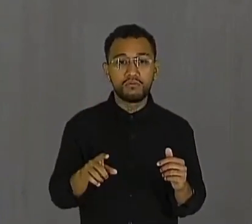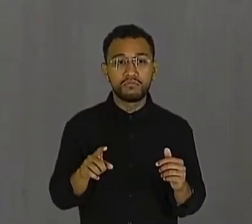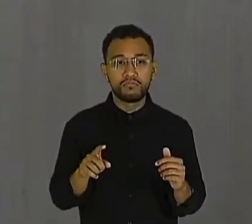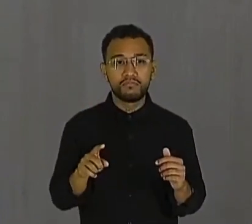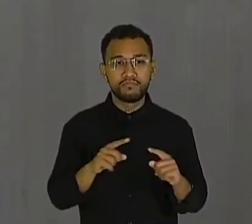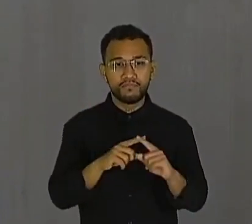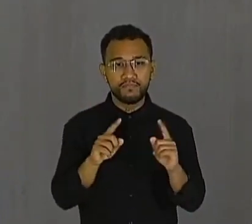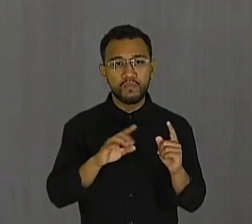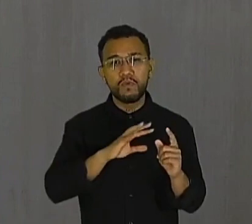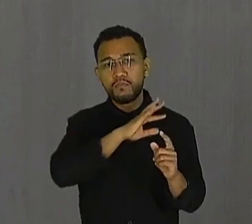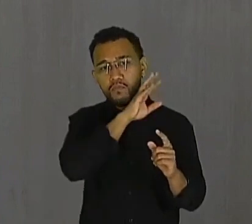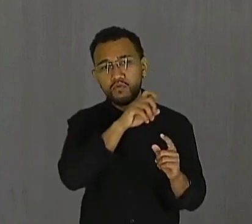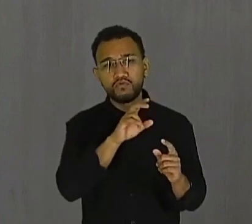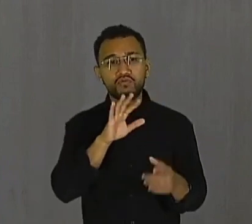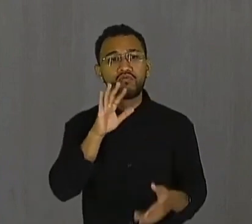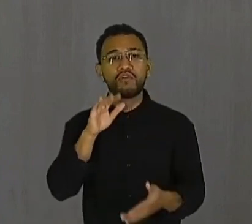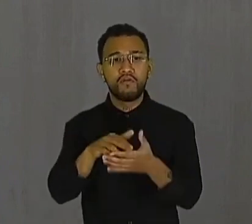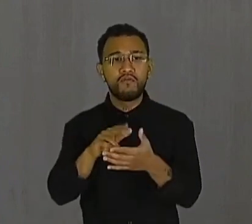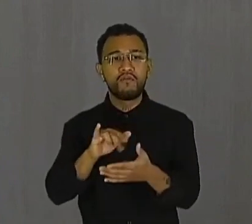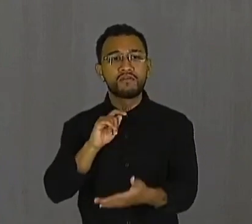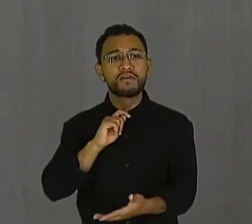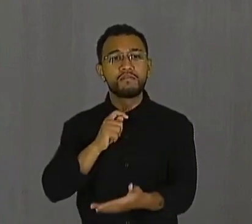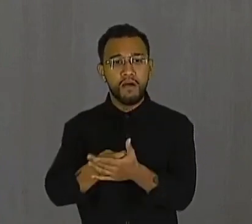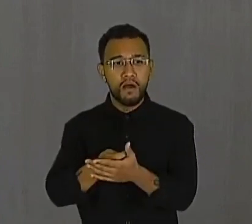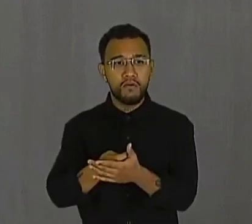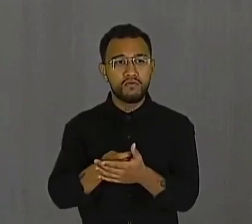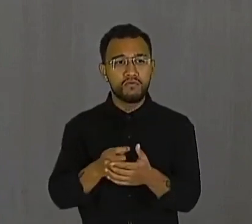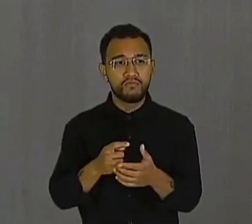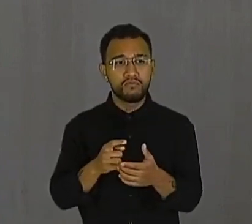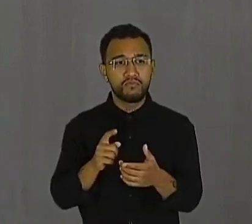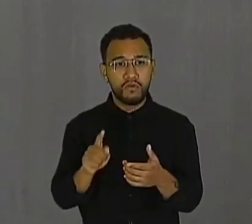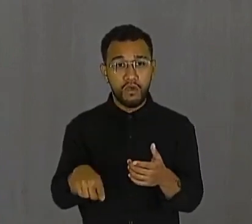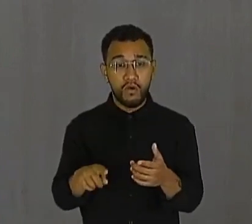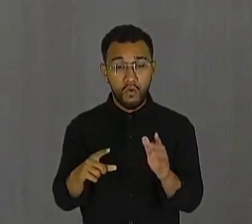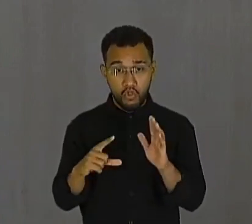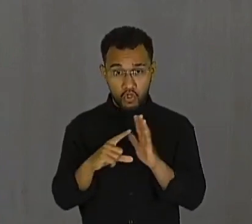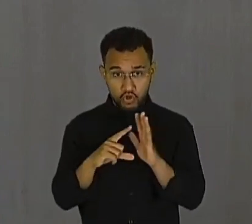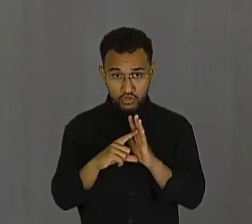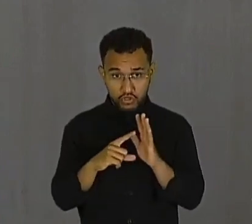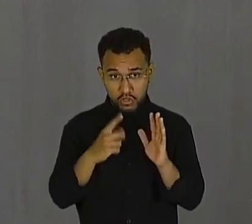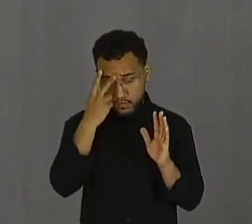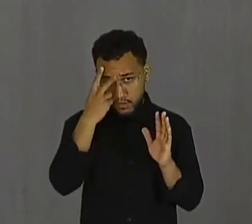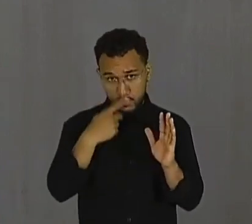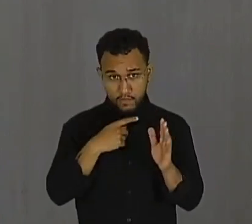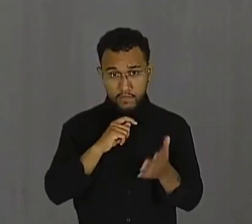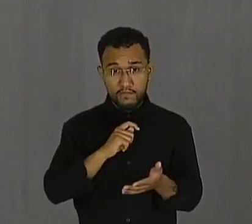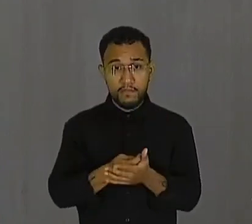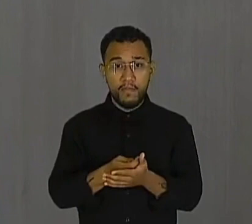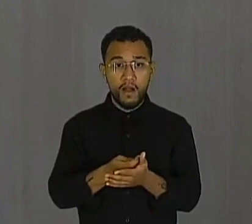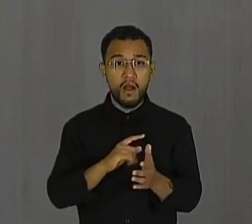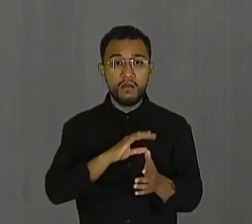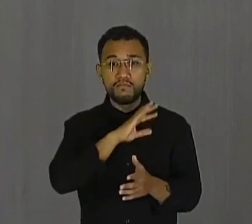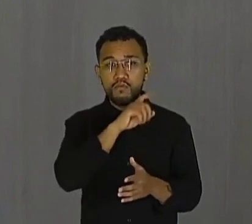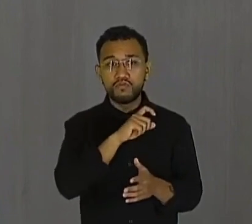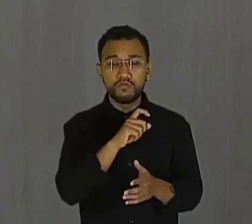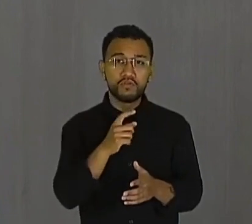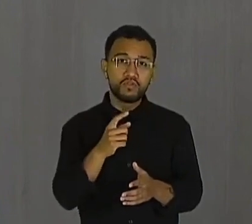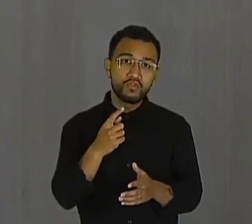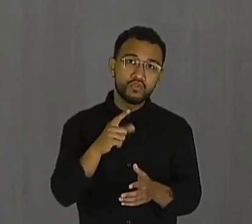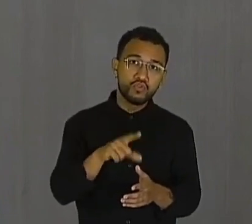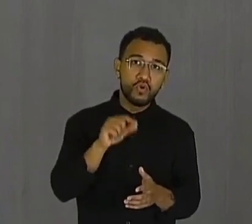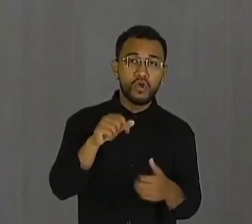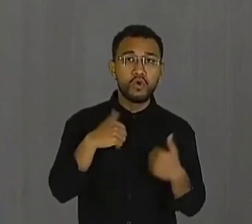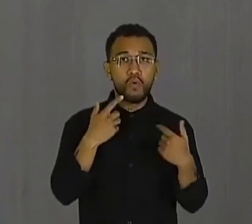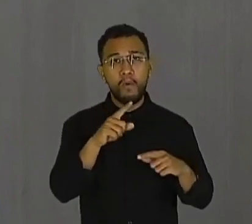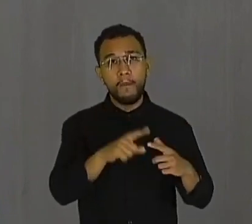será dispensado, isso vai ficar para o lojista pagar, ele vai escolher, talvez, que mercadoria.